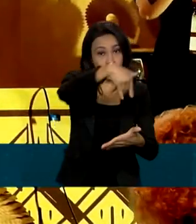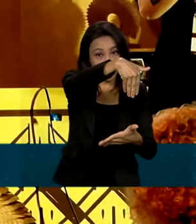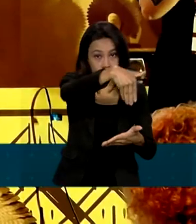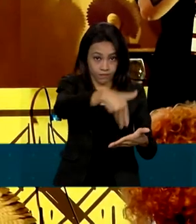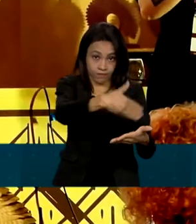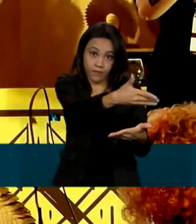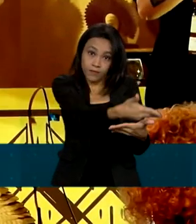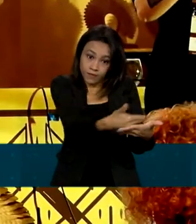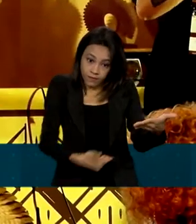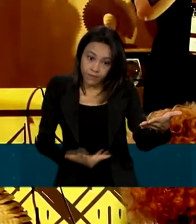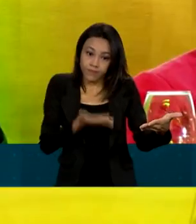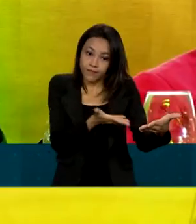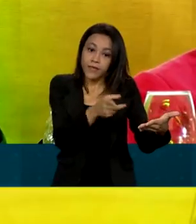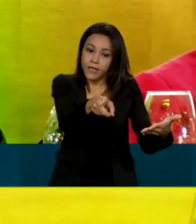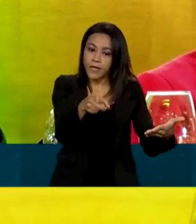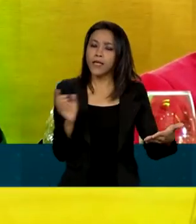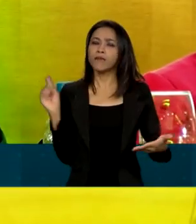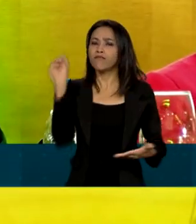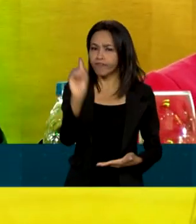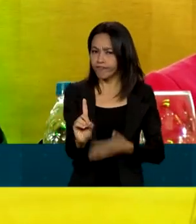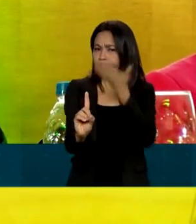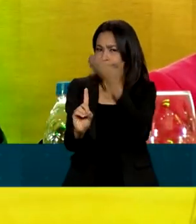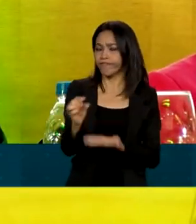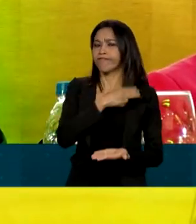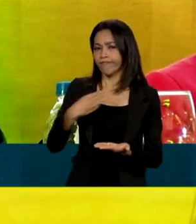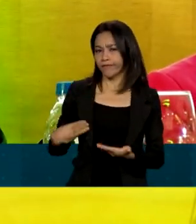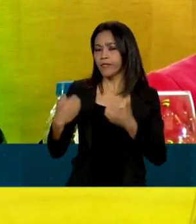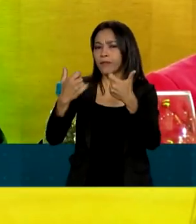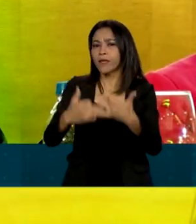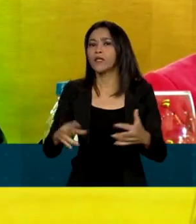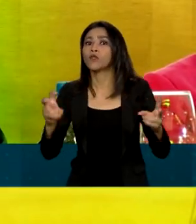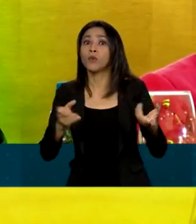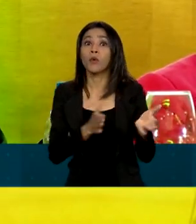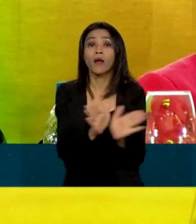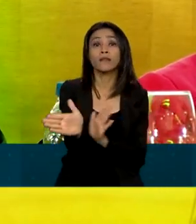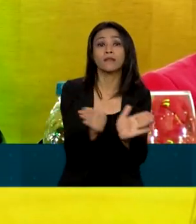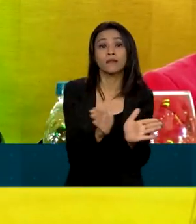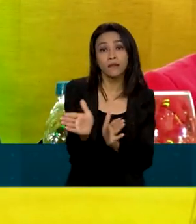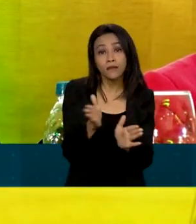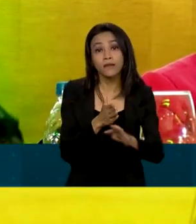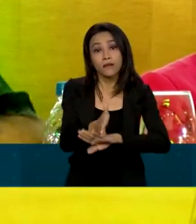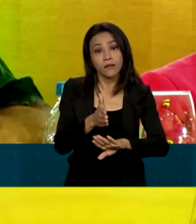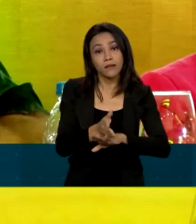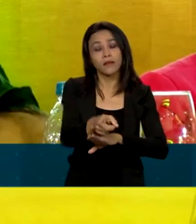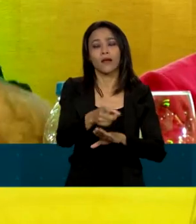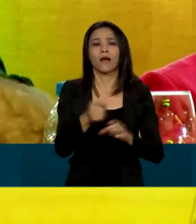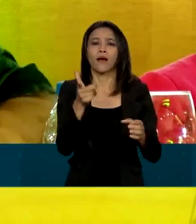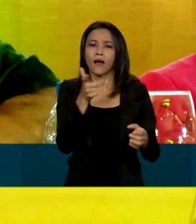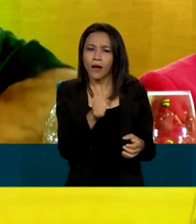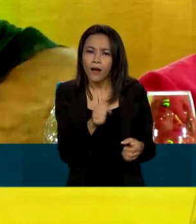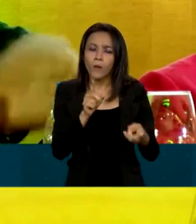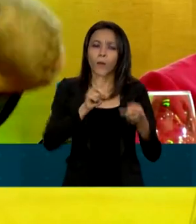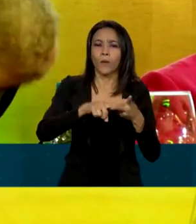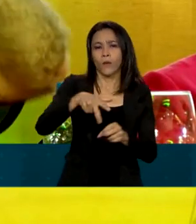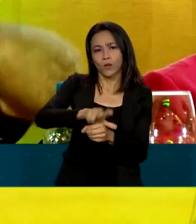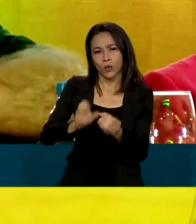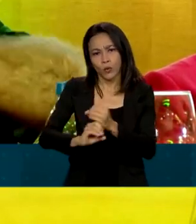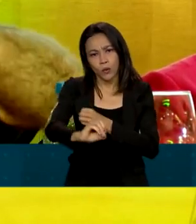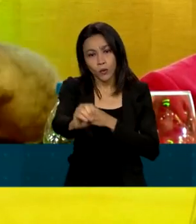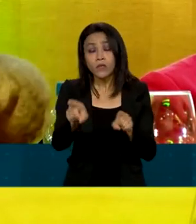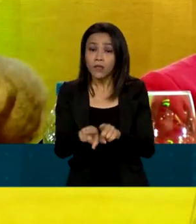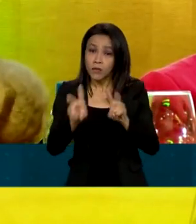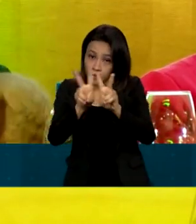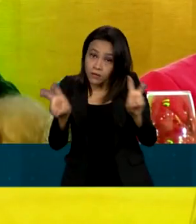abertura do evento e reforçou a necessidade de amplo acesso a água e esgoto tratado nas aldeias, além de falar sobre a vacinação nas